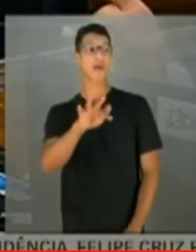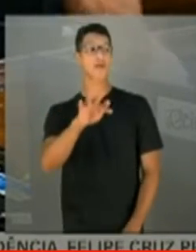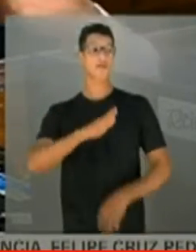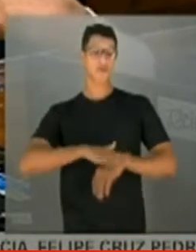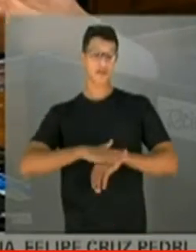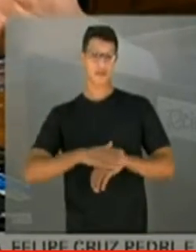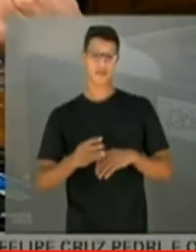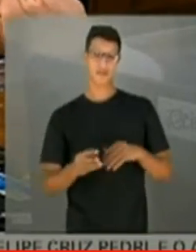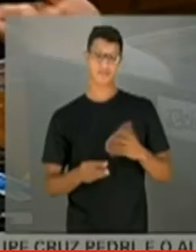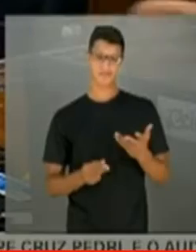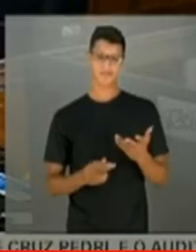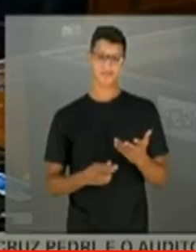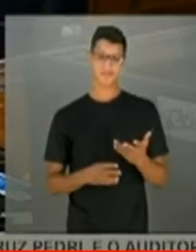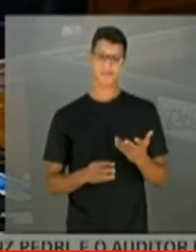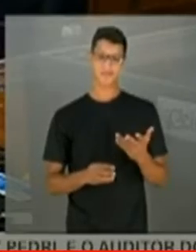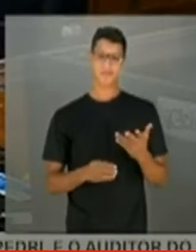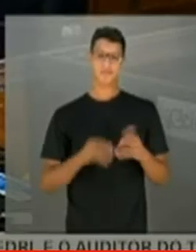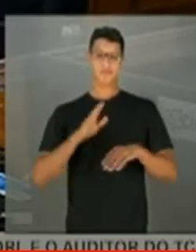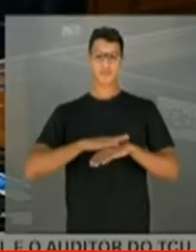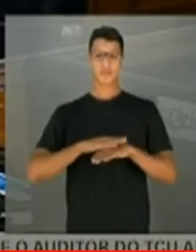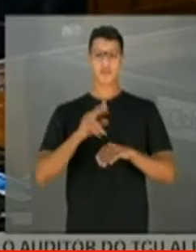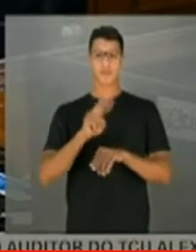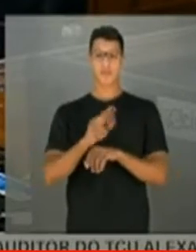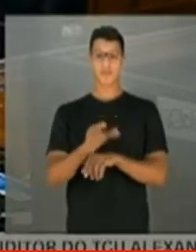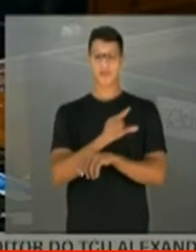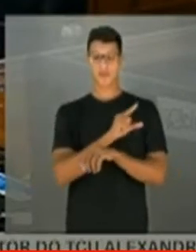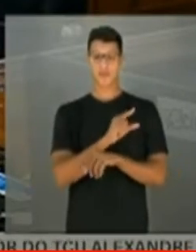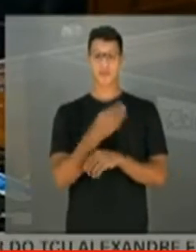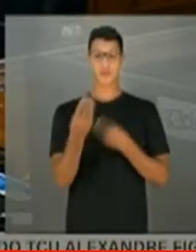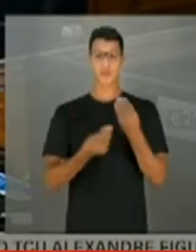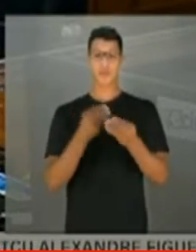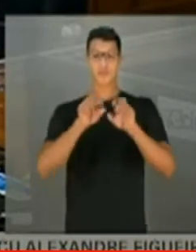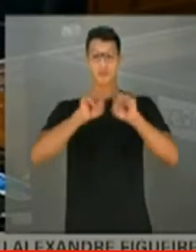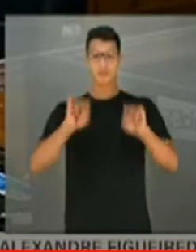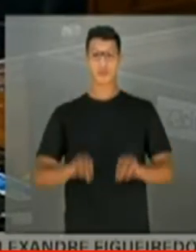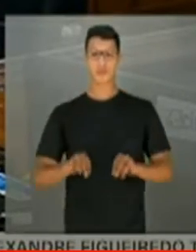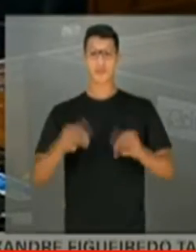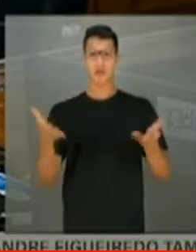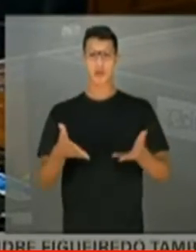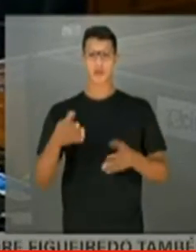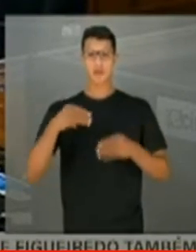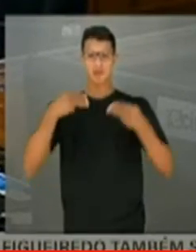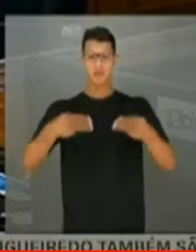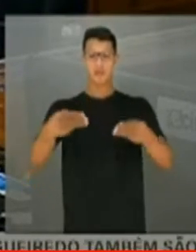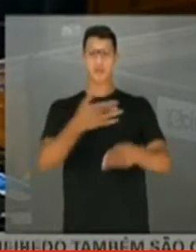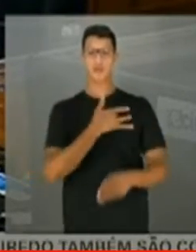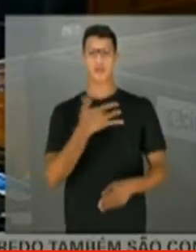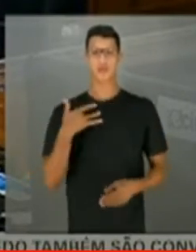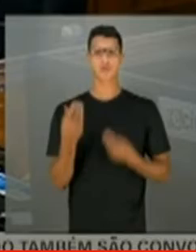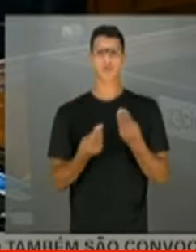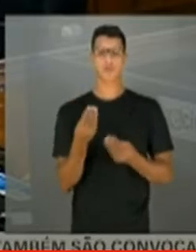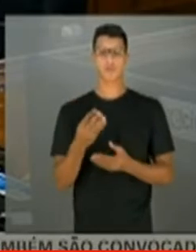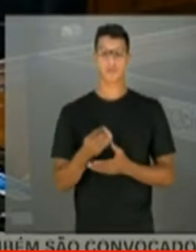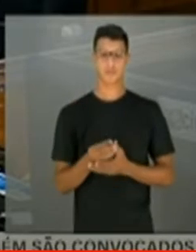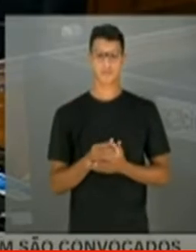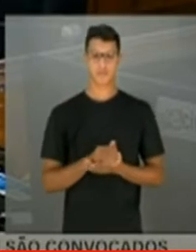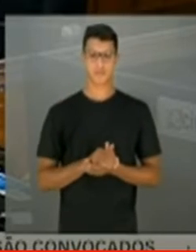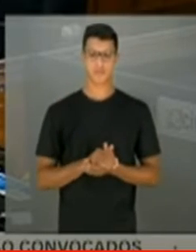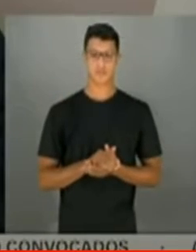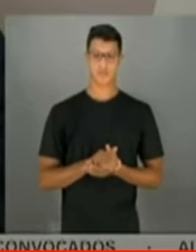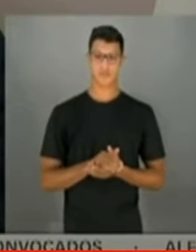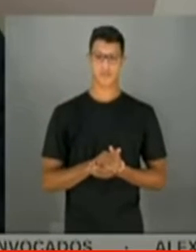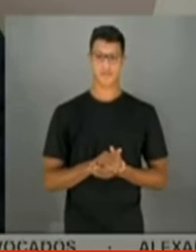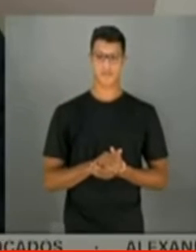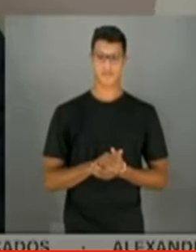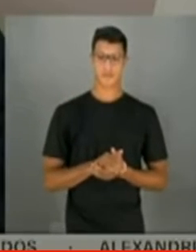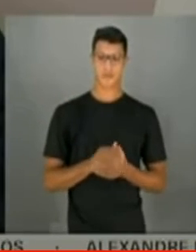correndo atrás do prejuízo. Nós temos que fazer uma prevenção. Como é que está o sistema atual no Ministério, com o Delog, por exemplo? Ele não é... no